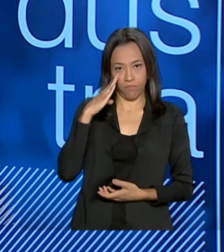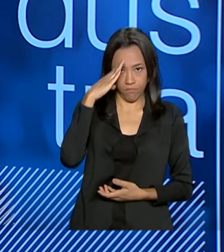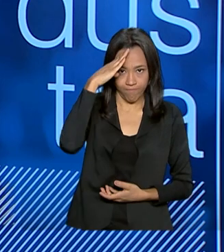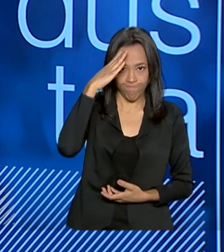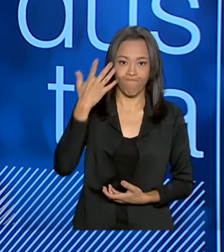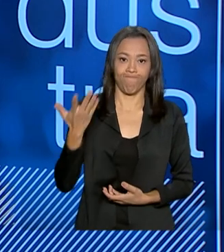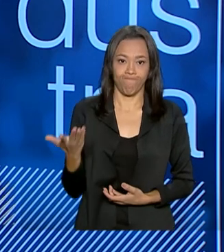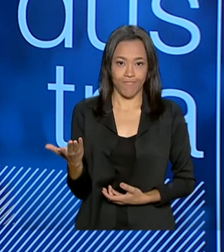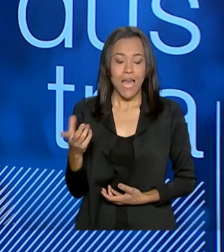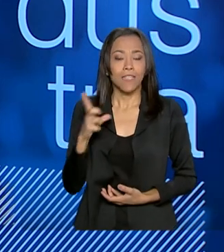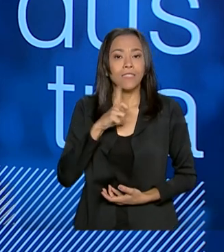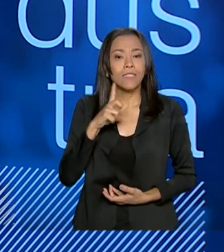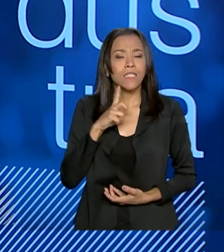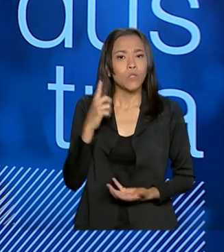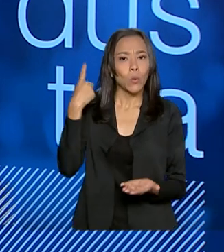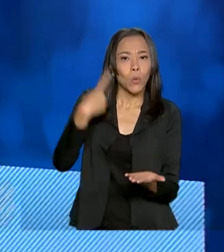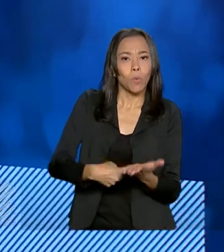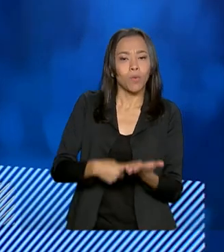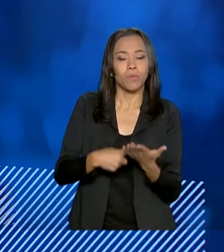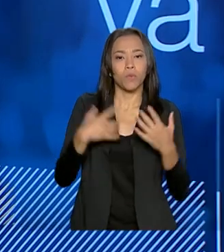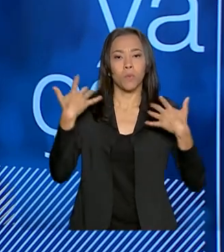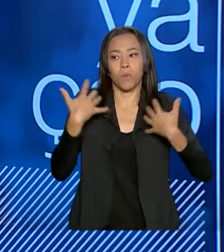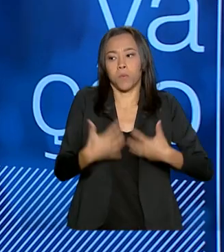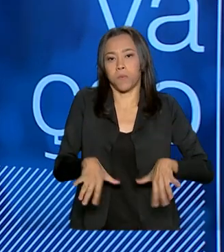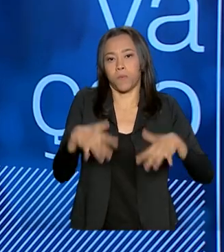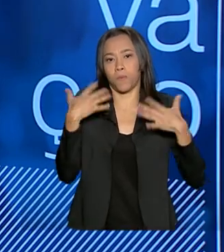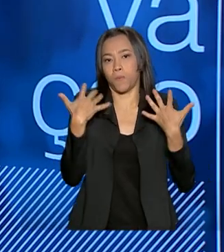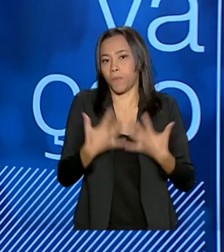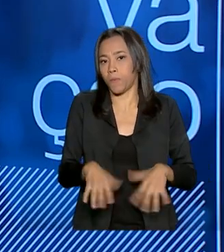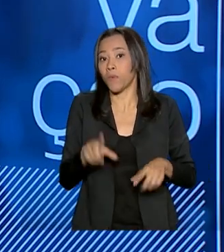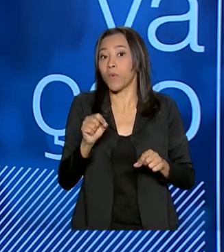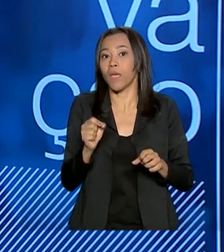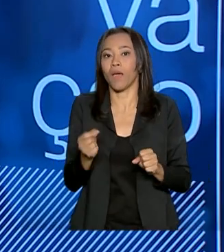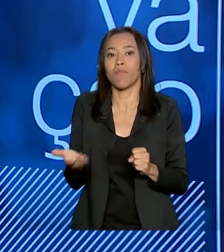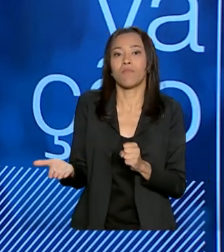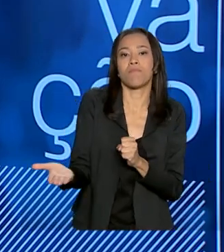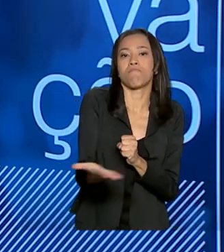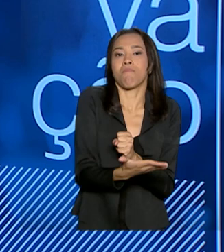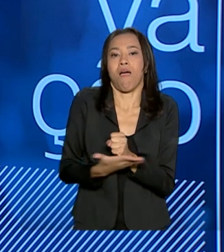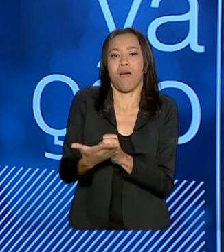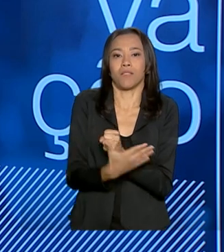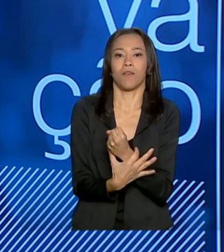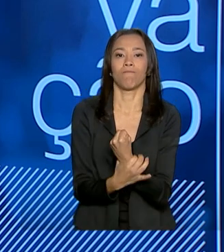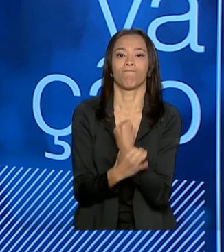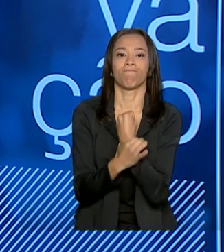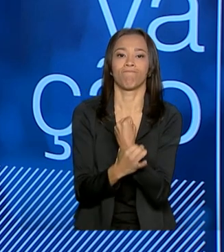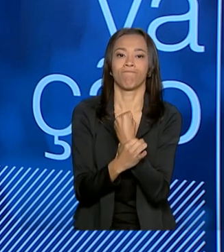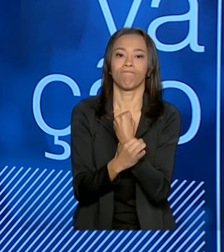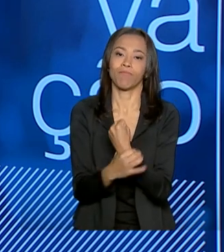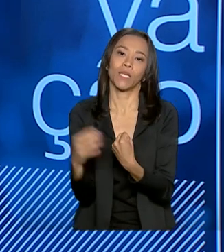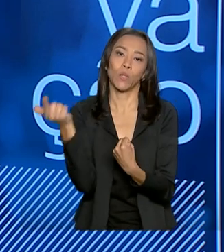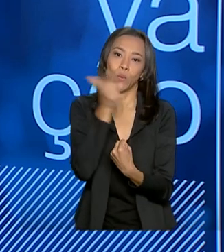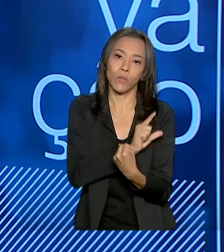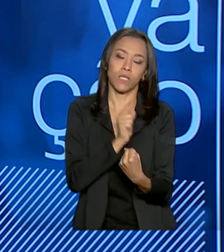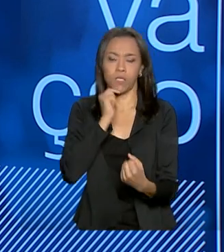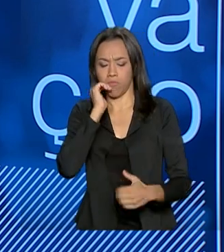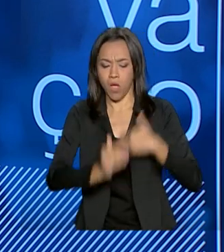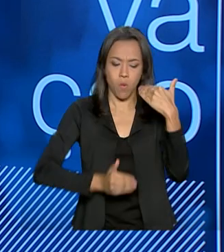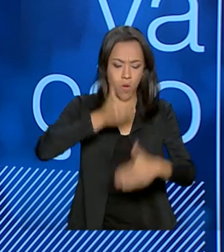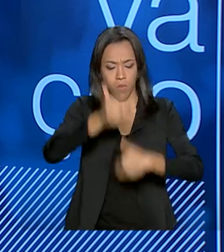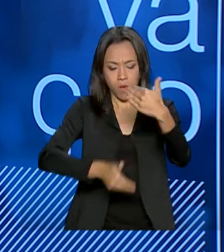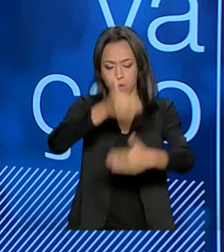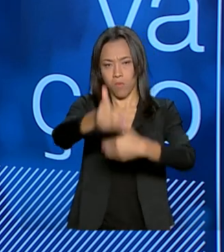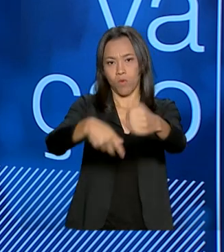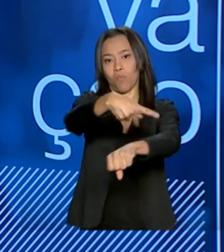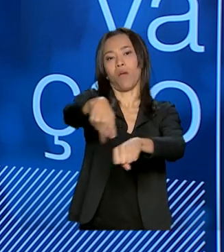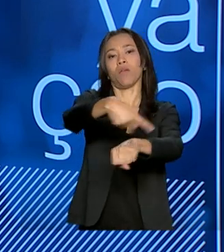Ele tem uma tarefa enorme, que é assentar as bases para o crescimento sustentável do nosso país.